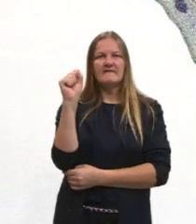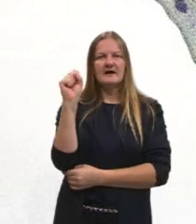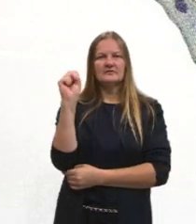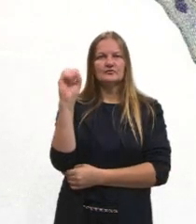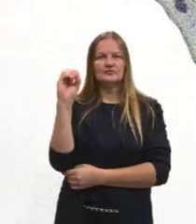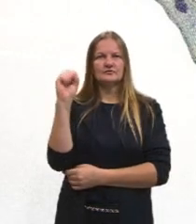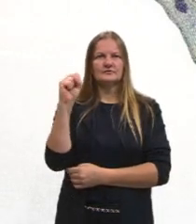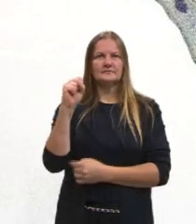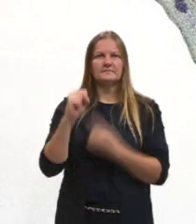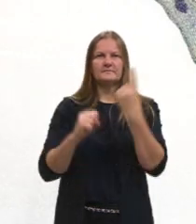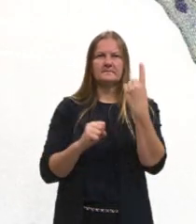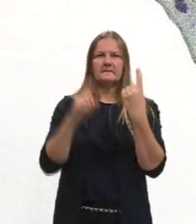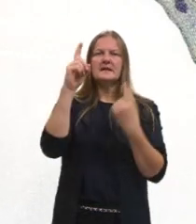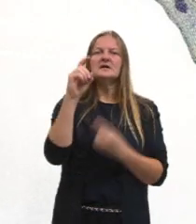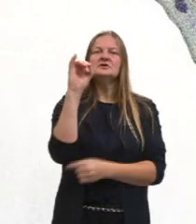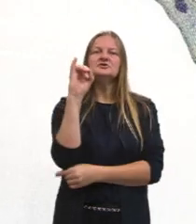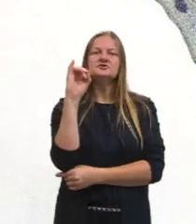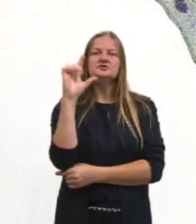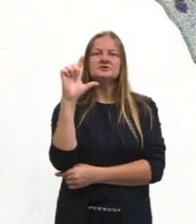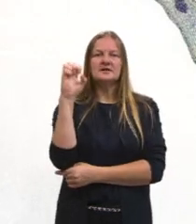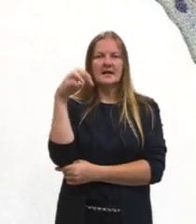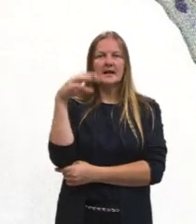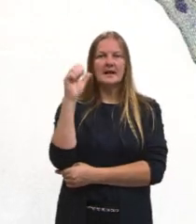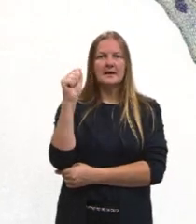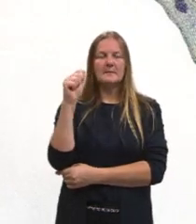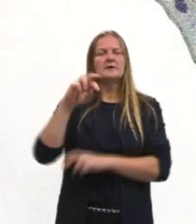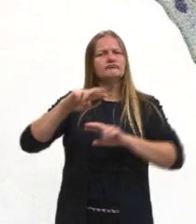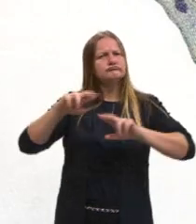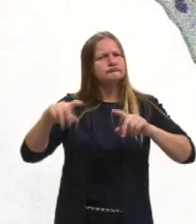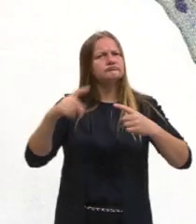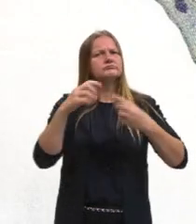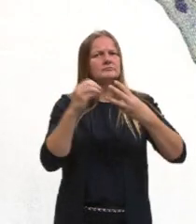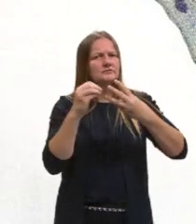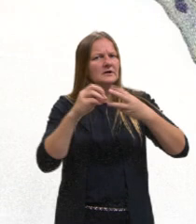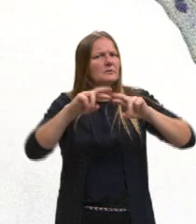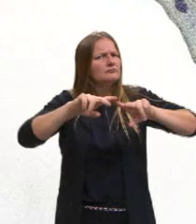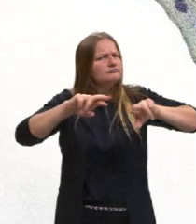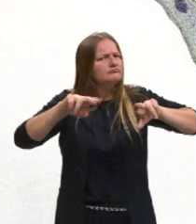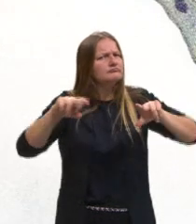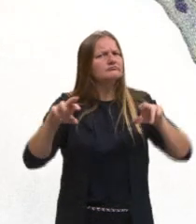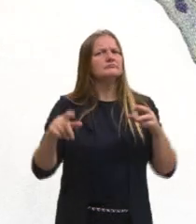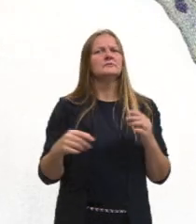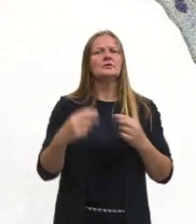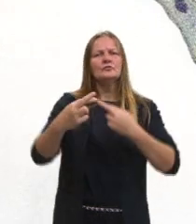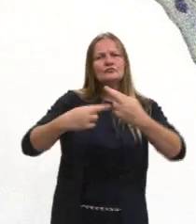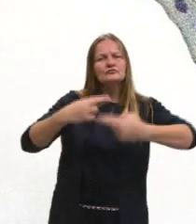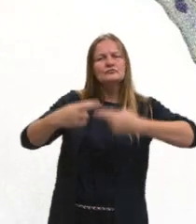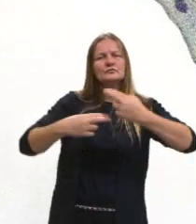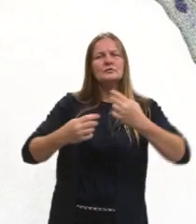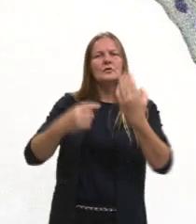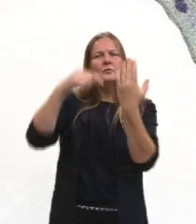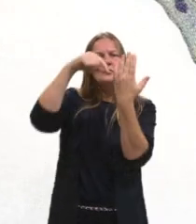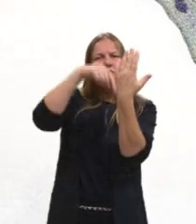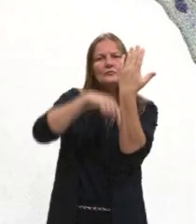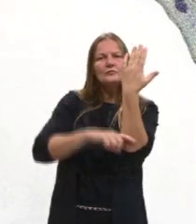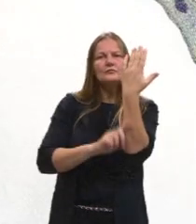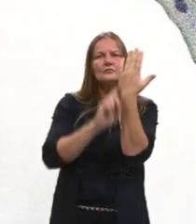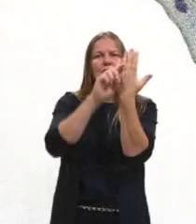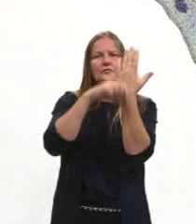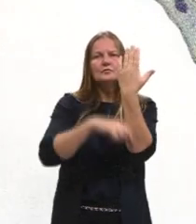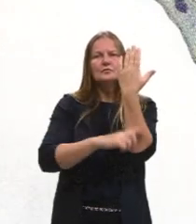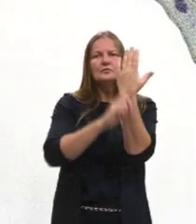apresentar diferentes tipos celulares. E está relacionado com o transporte de substâncias.